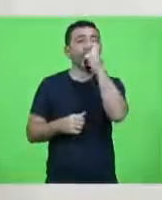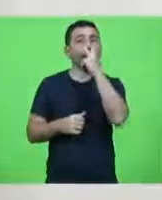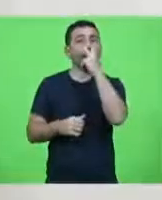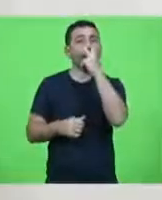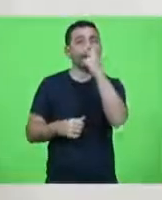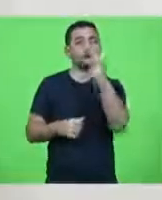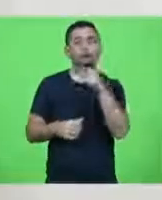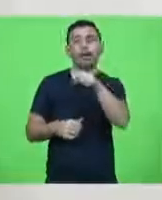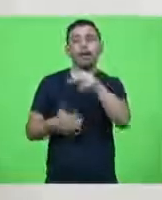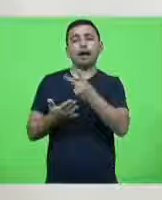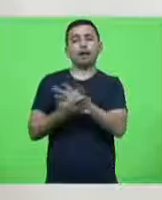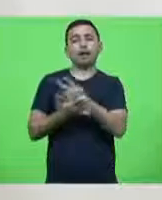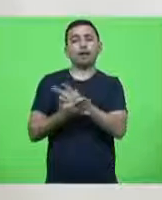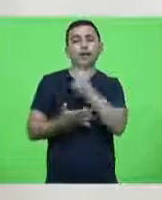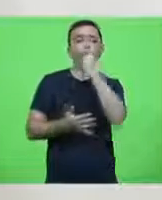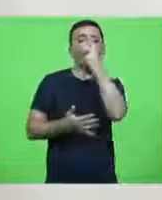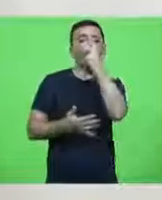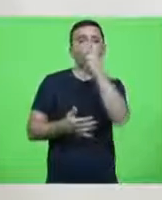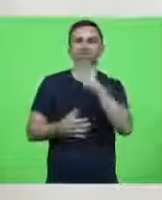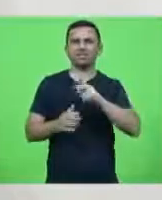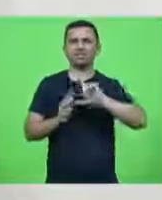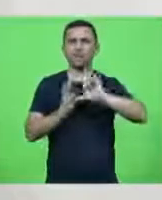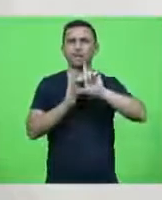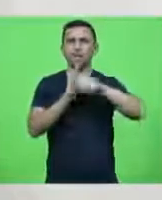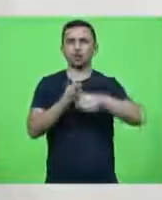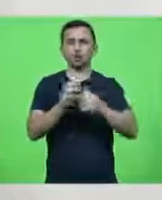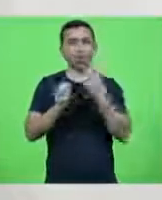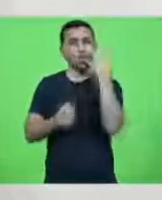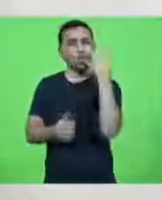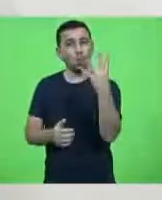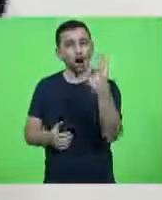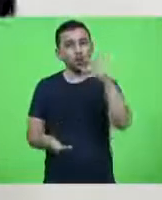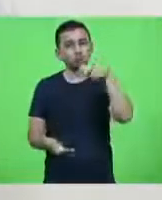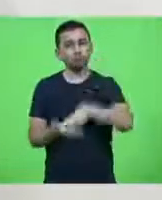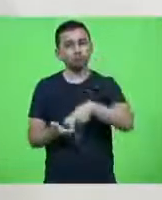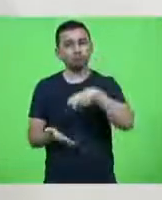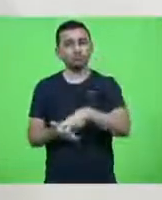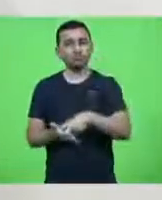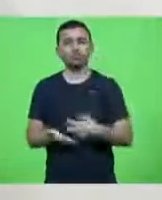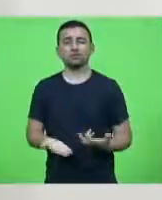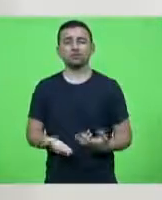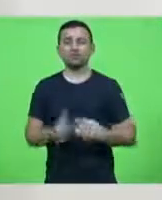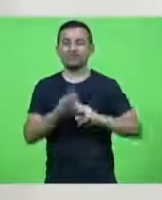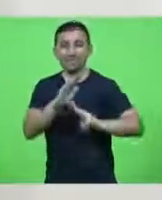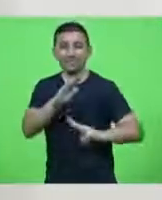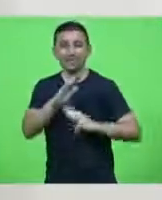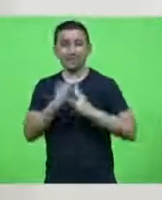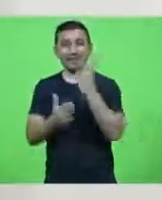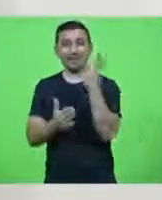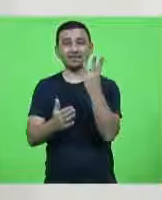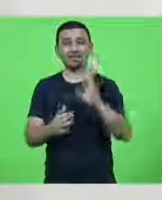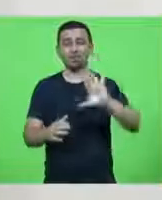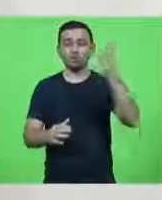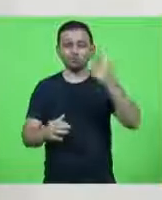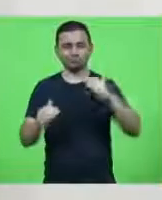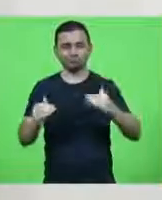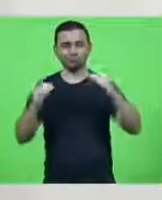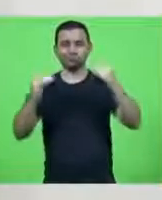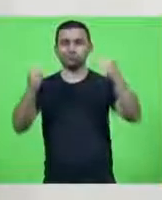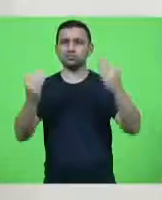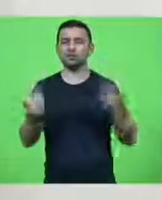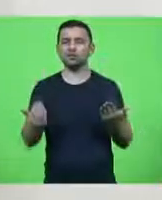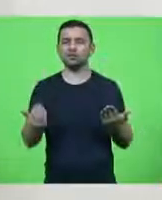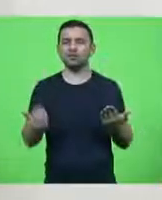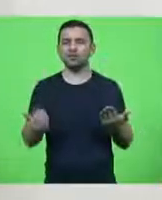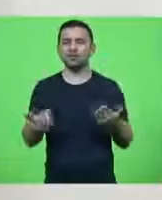suposto ato ilícito depois de quatro condenações, que passou por três instâncias, e dizer que